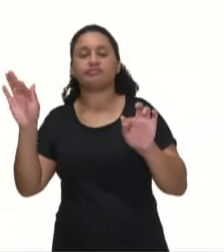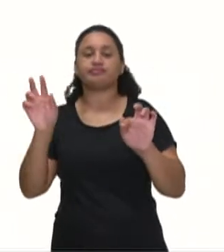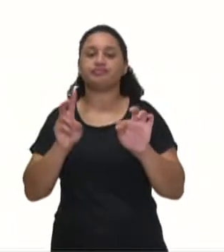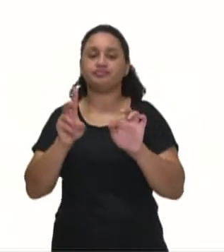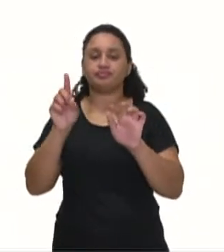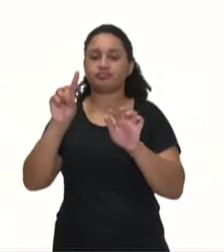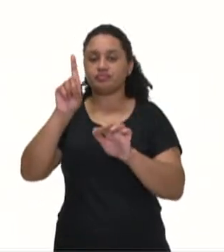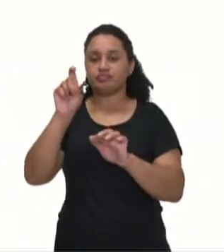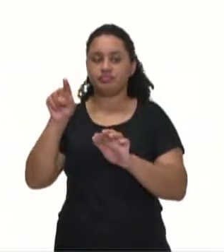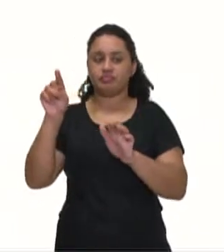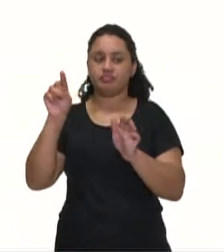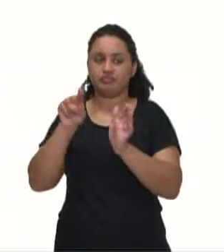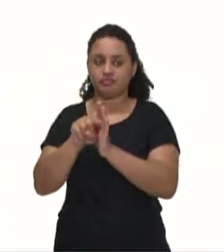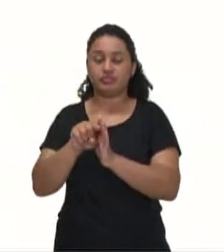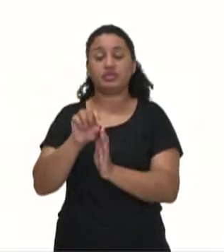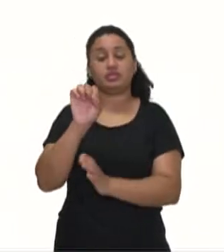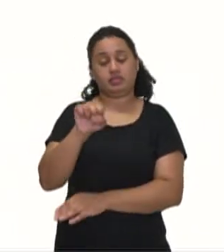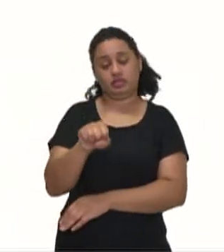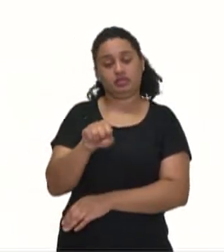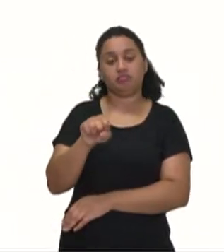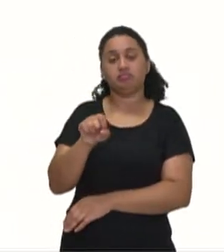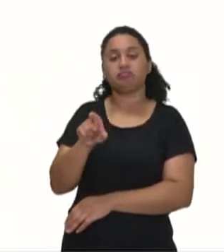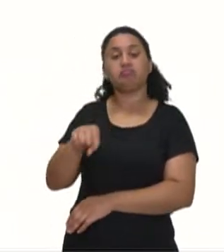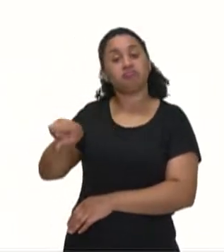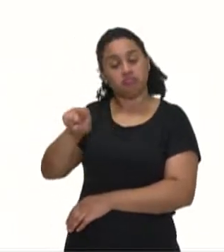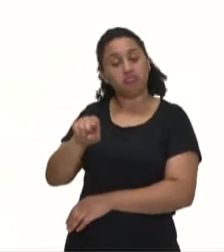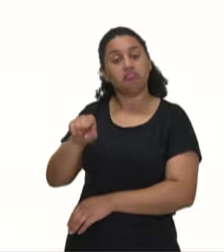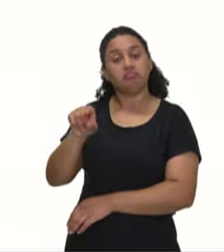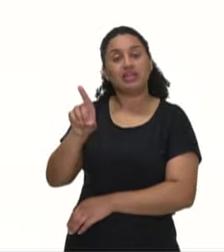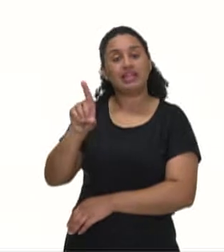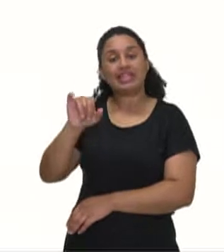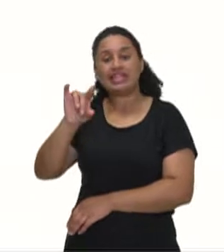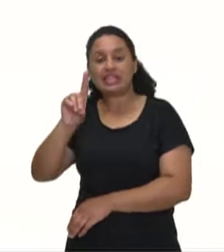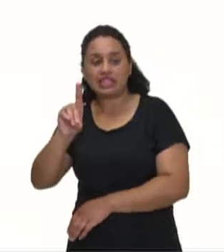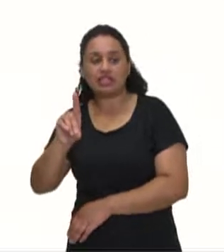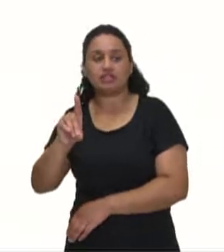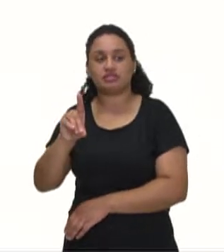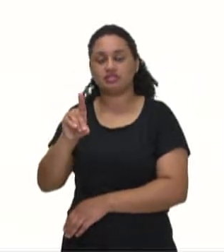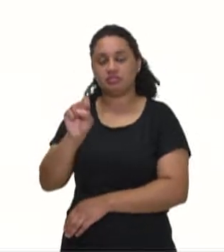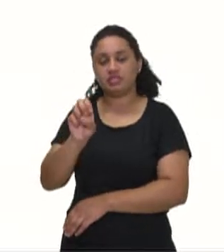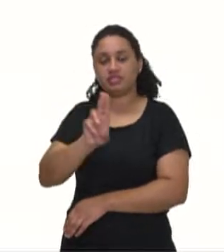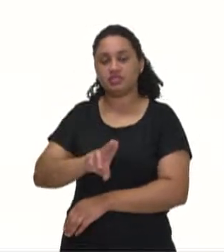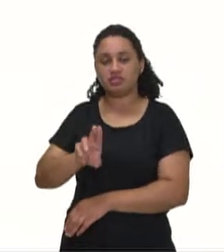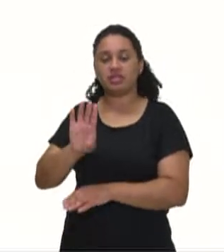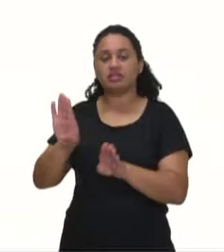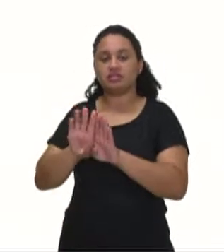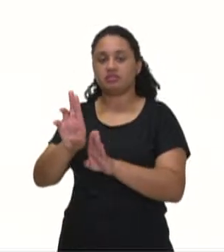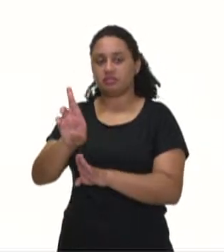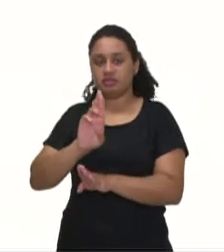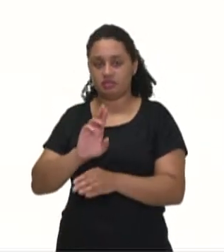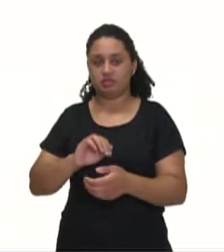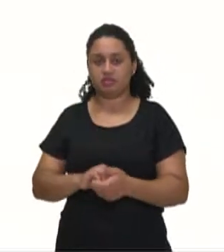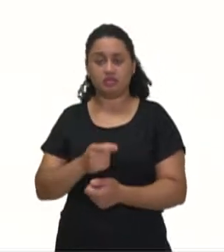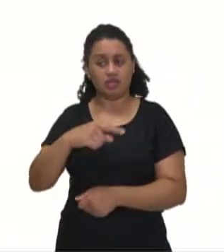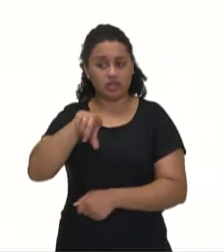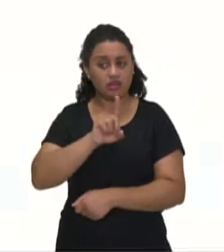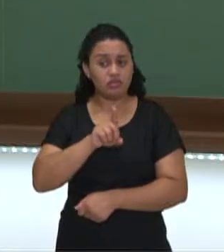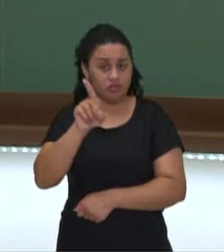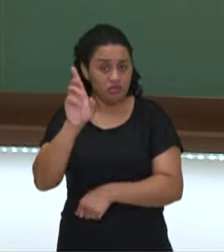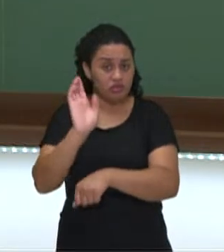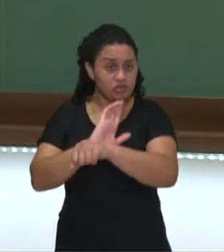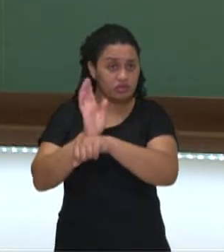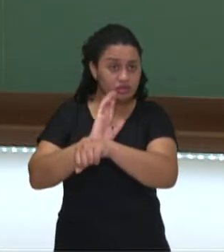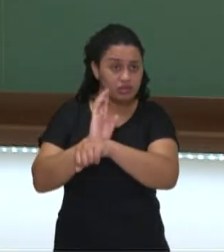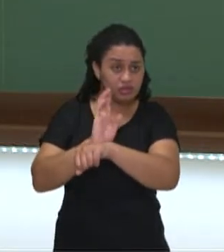Yes, they did. No, they didn't. Did not. Eles foram ao cinema na noite passada? Sim, eles foram. Não, eles não foram.